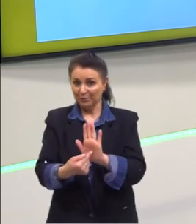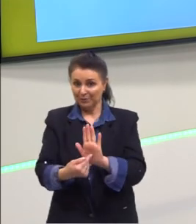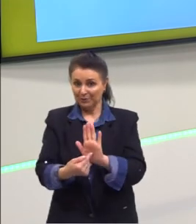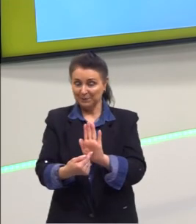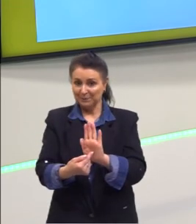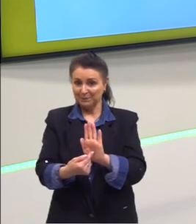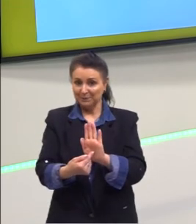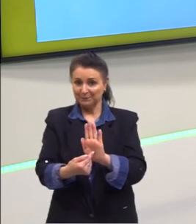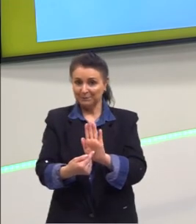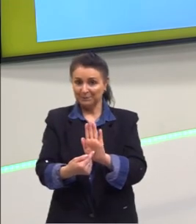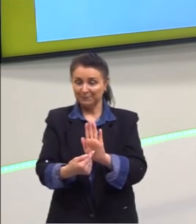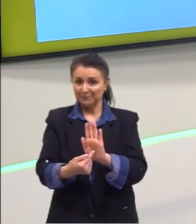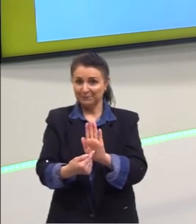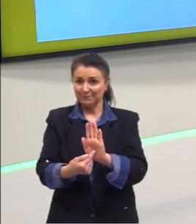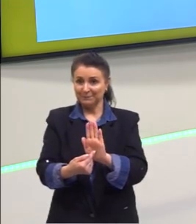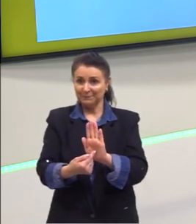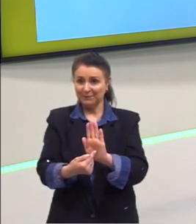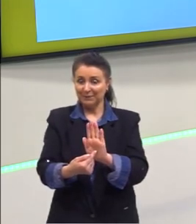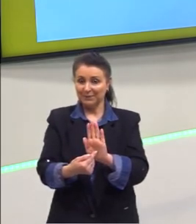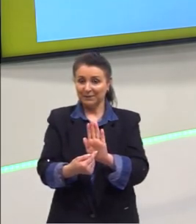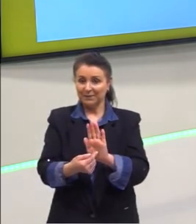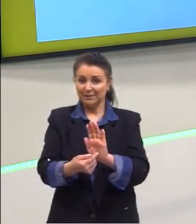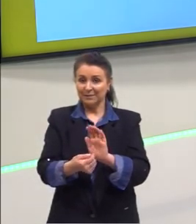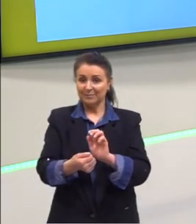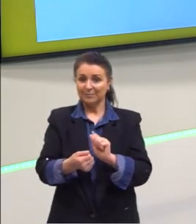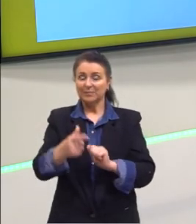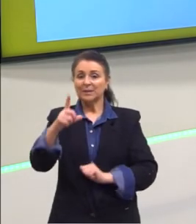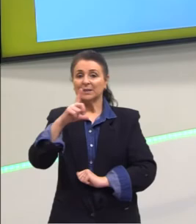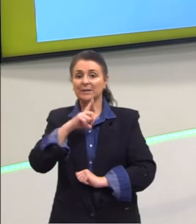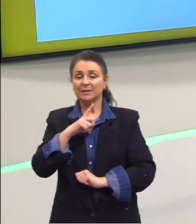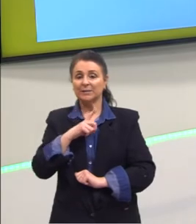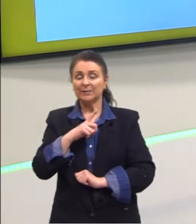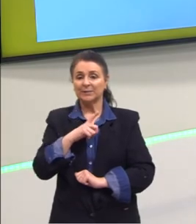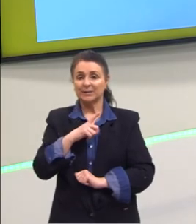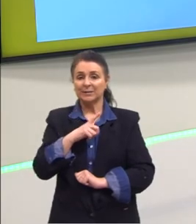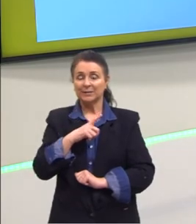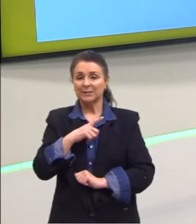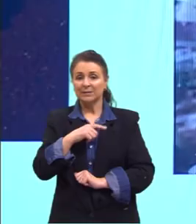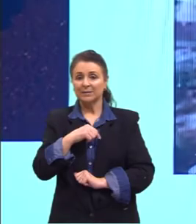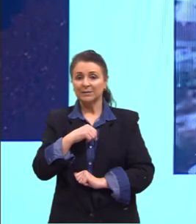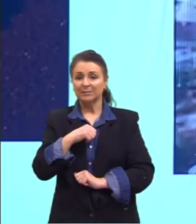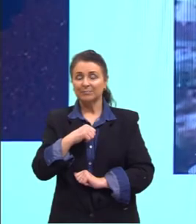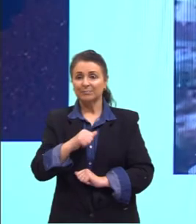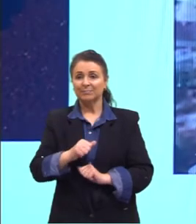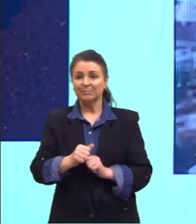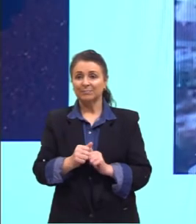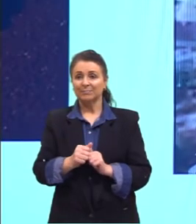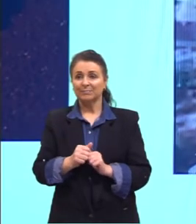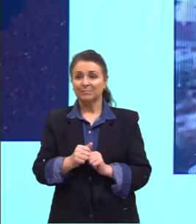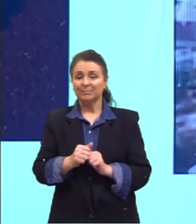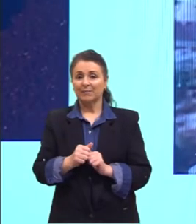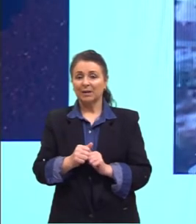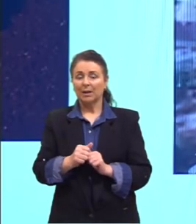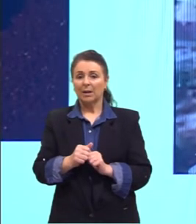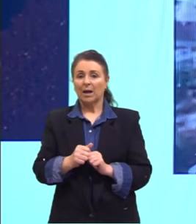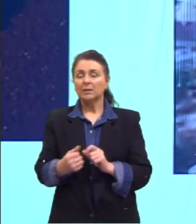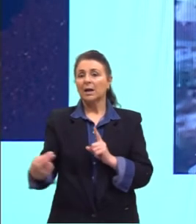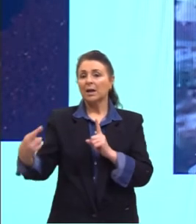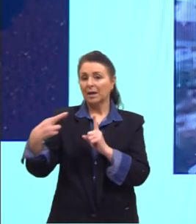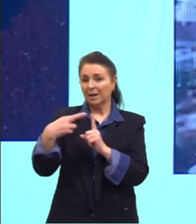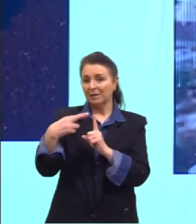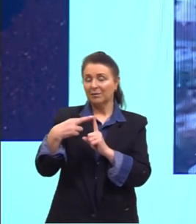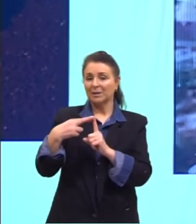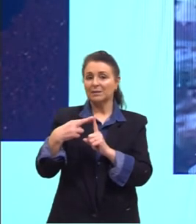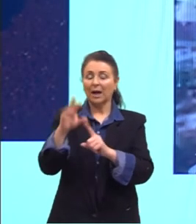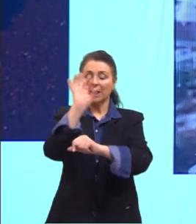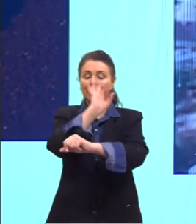slide que passou antes por nós. nós temos essa referência aqui da